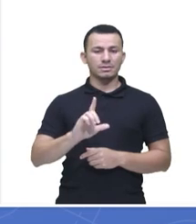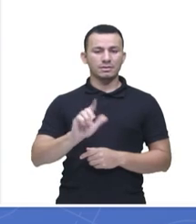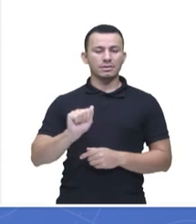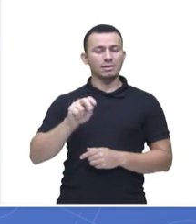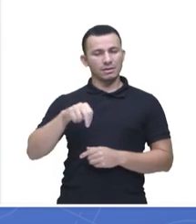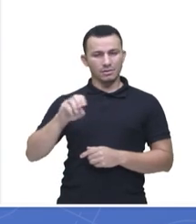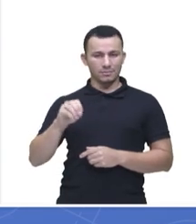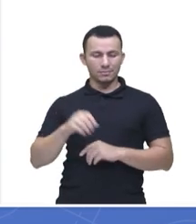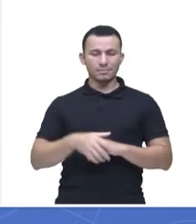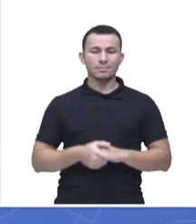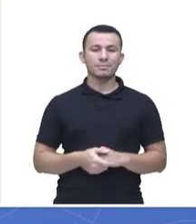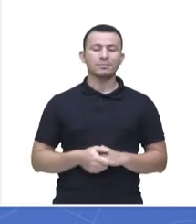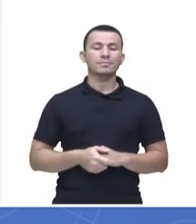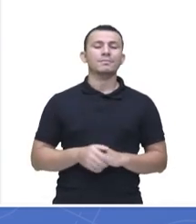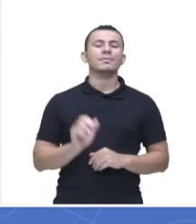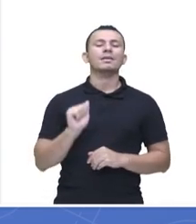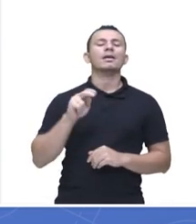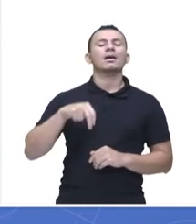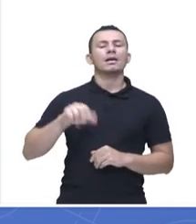Ana Beatriz,